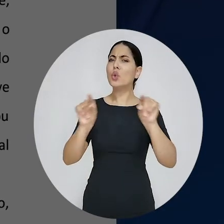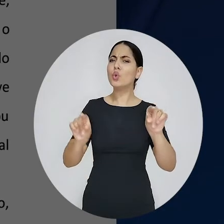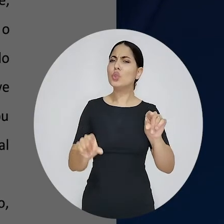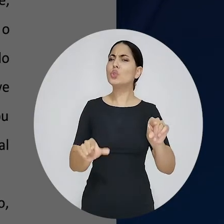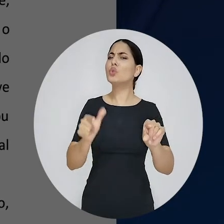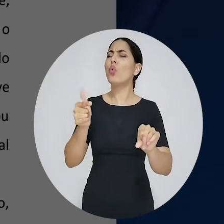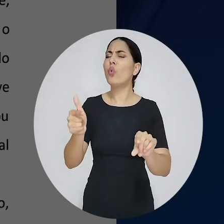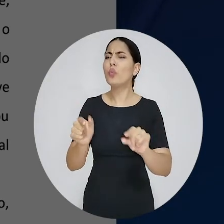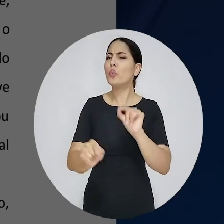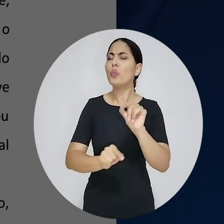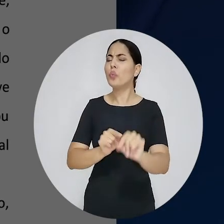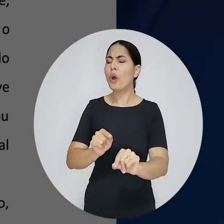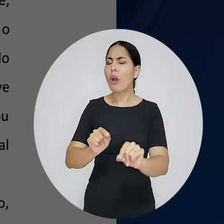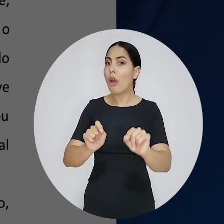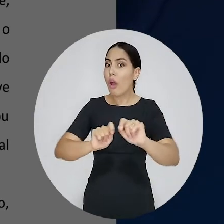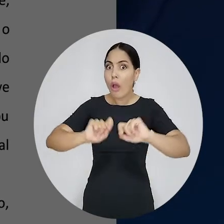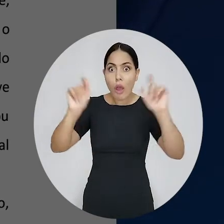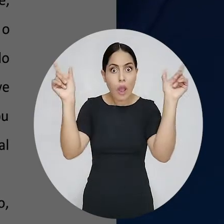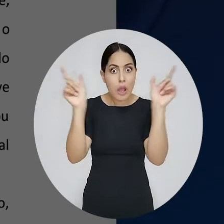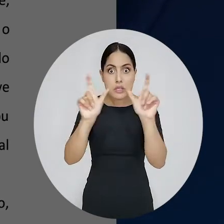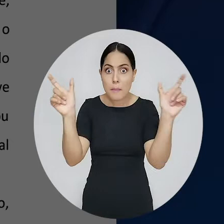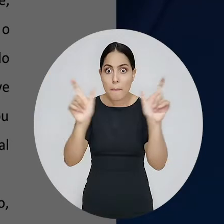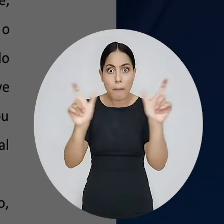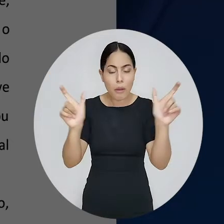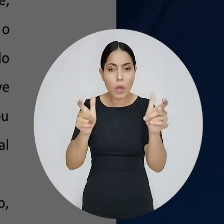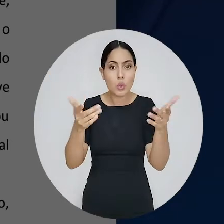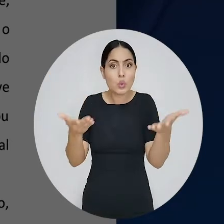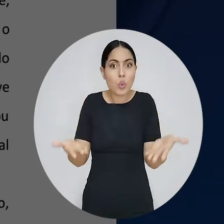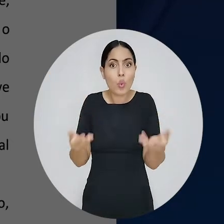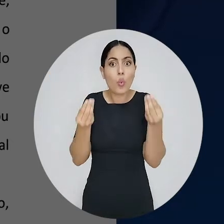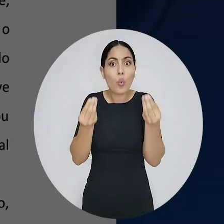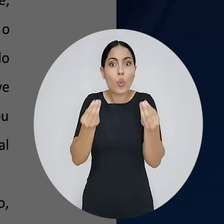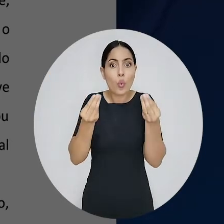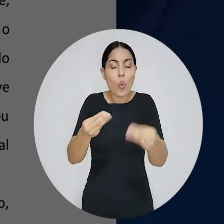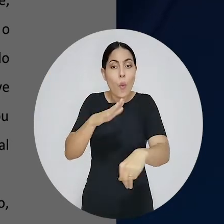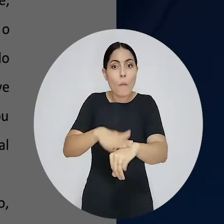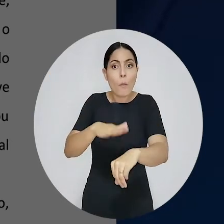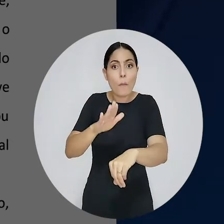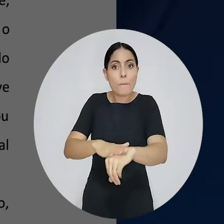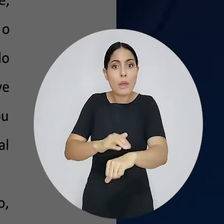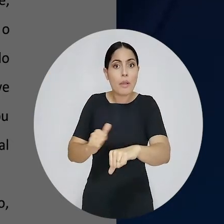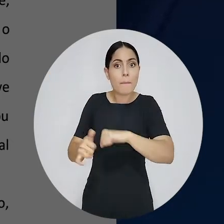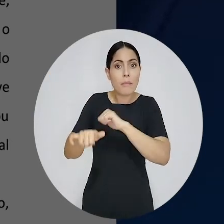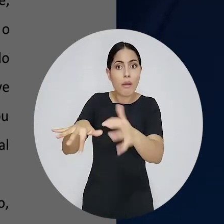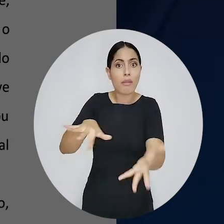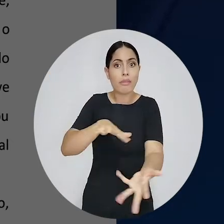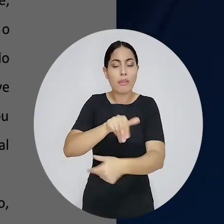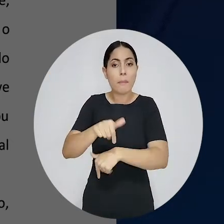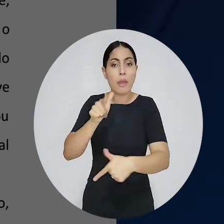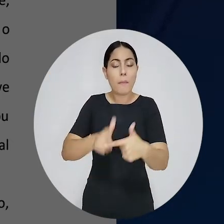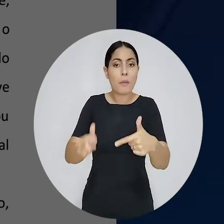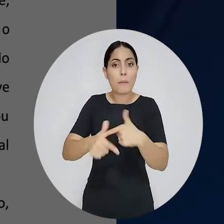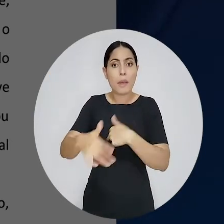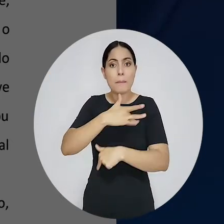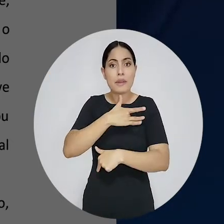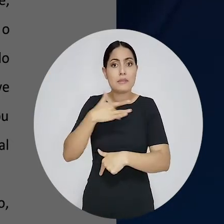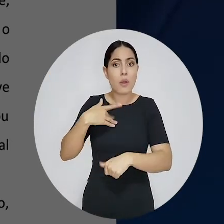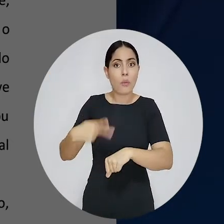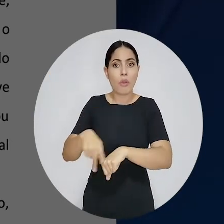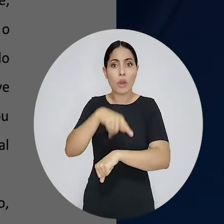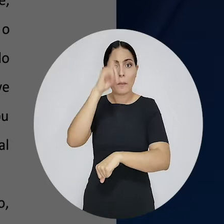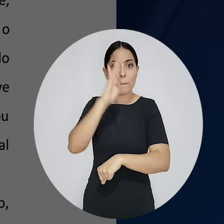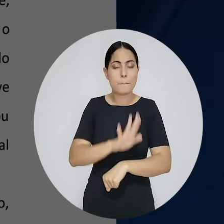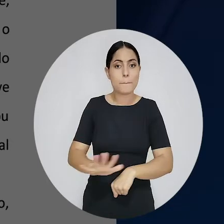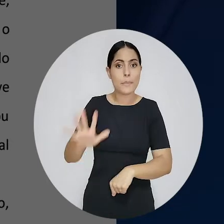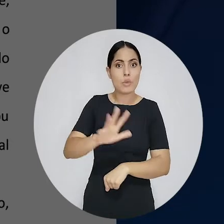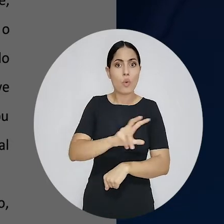afirma ser espantoso como, sob o impacto de mais de 550 vidas perdidas na maior crise sanitária